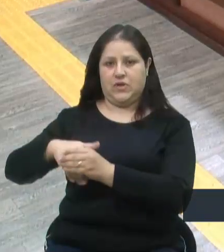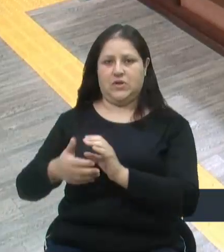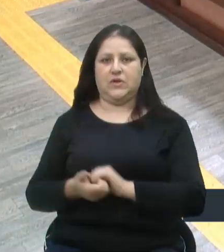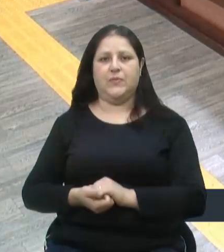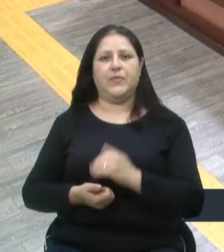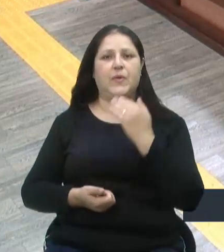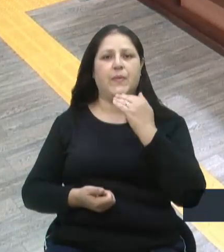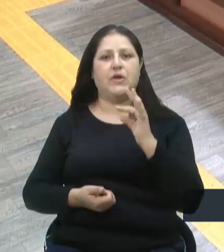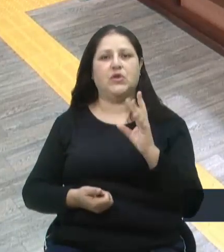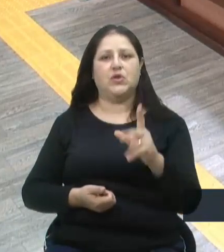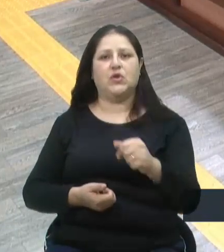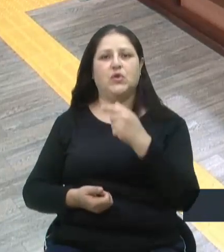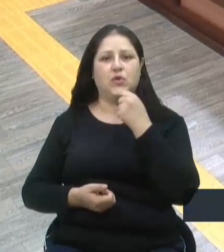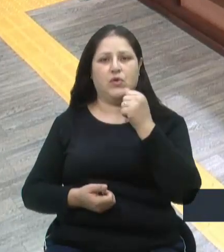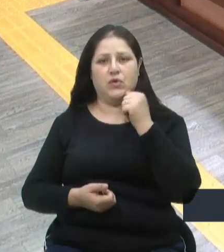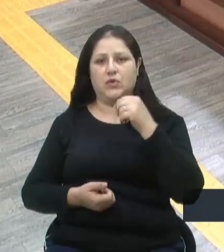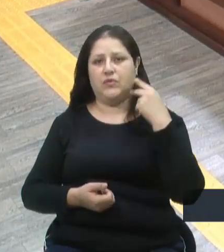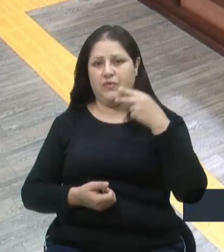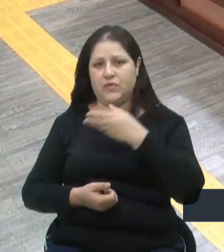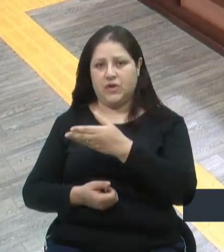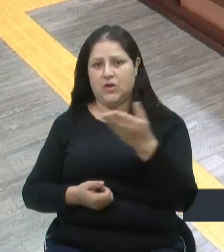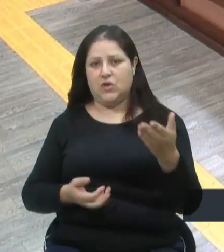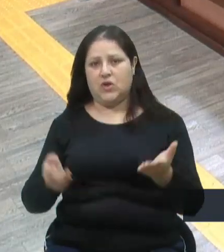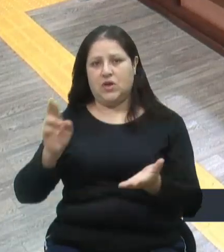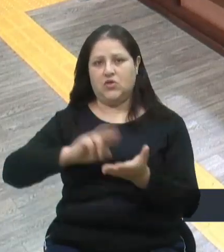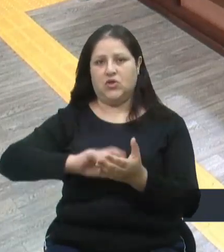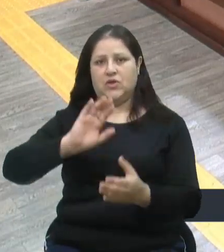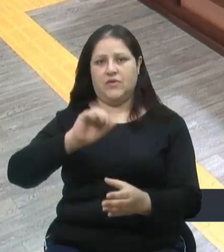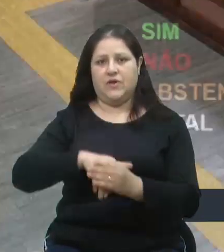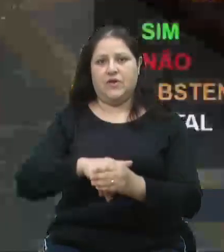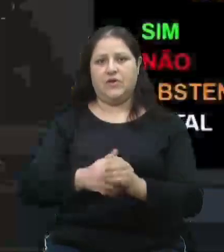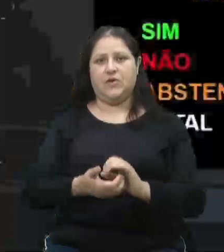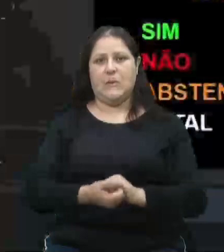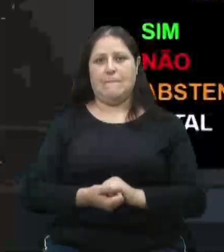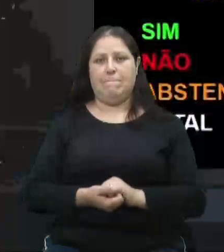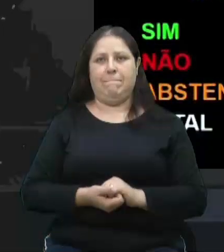Solicito às vereadoras e vereadores que registrem seus votos.